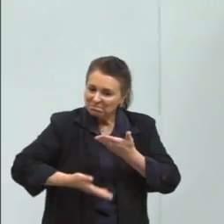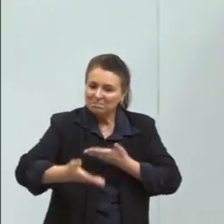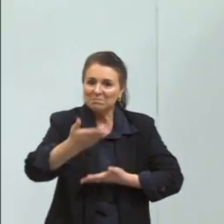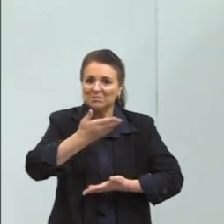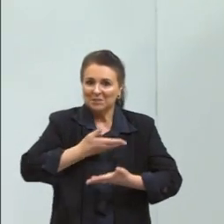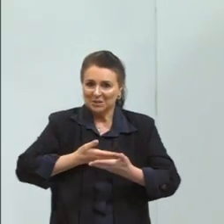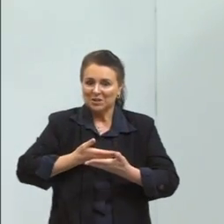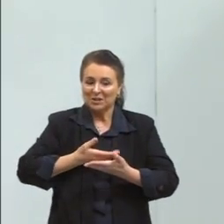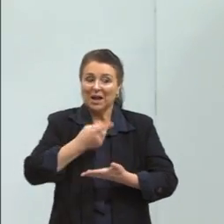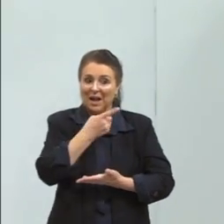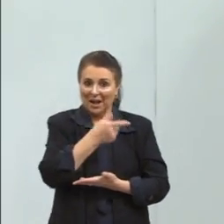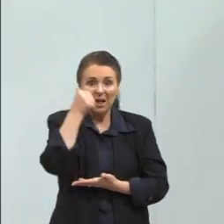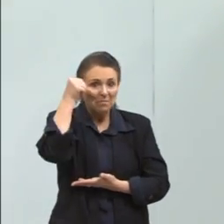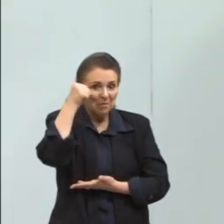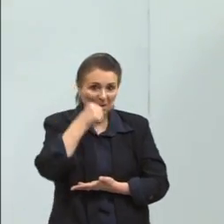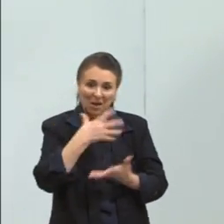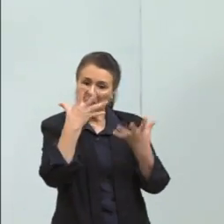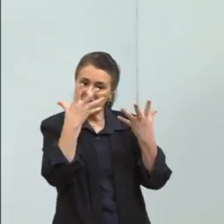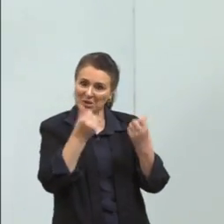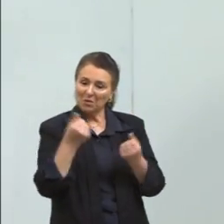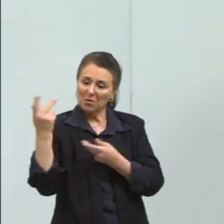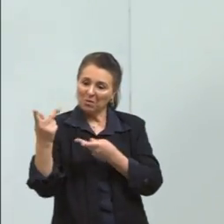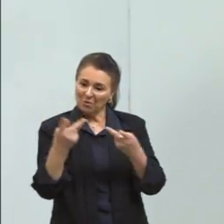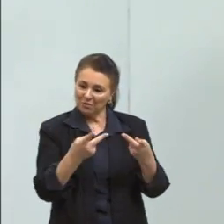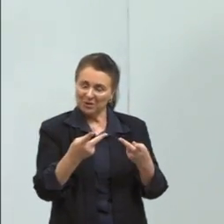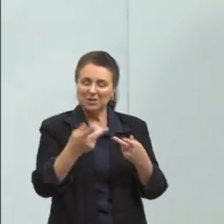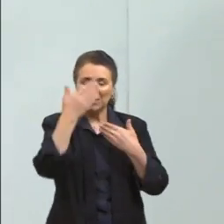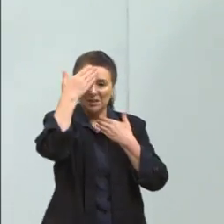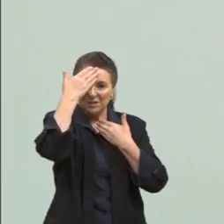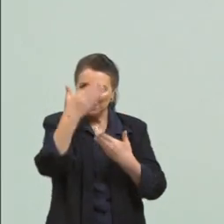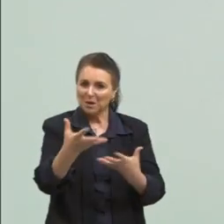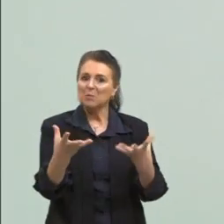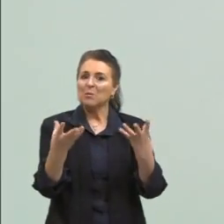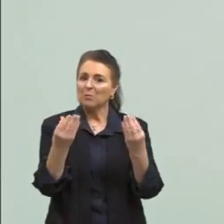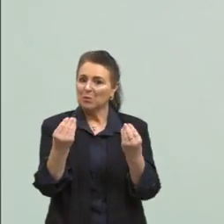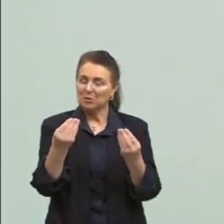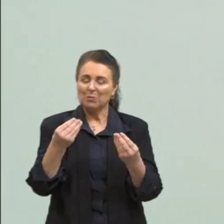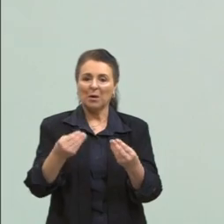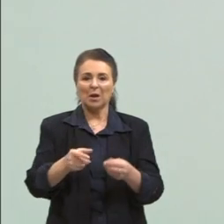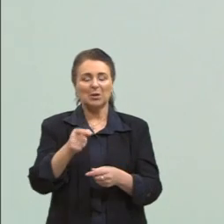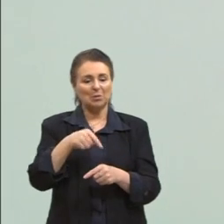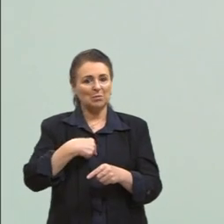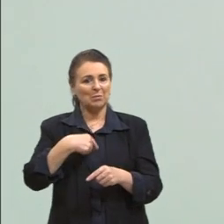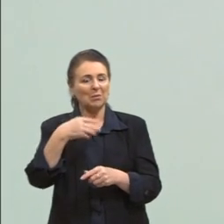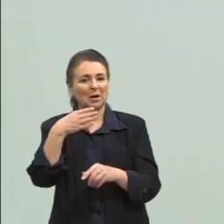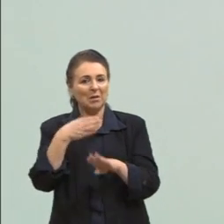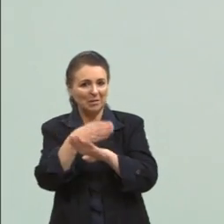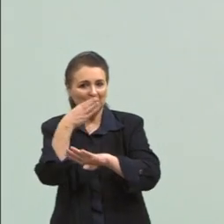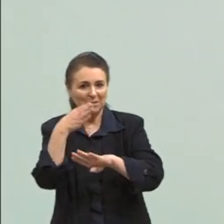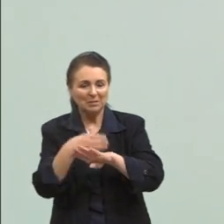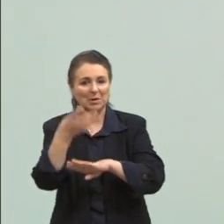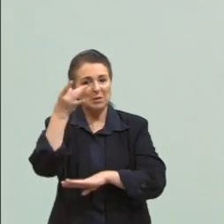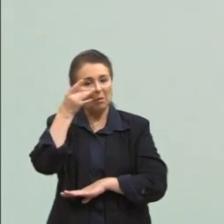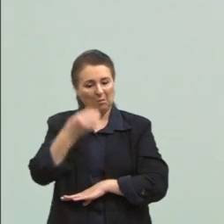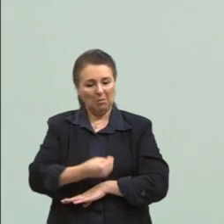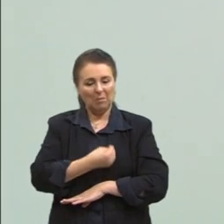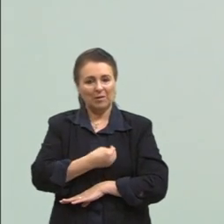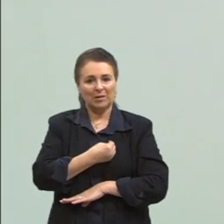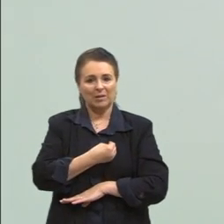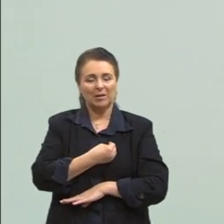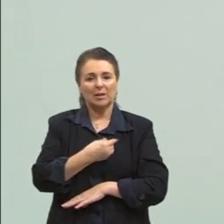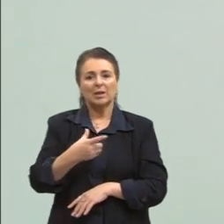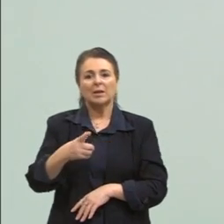aceitou o convite. Nós estamos muito agradecidos pela tua presença. E estamos aí, né?